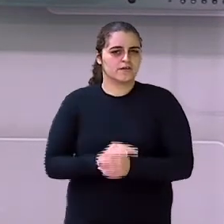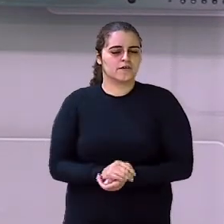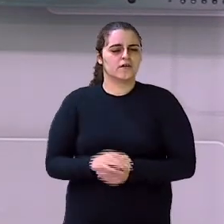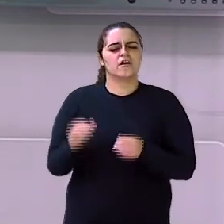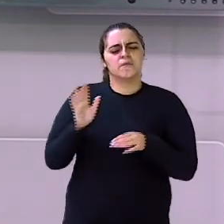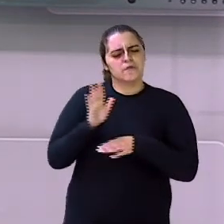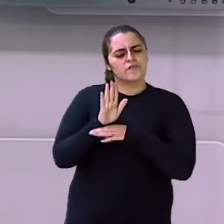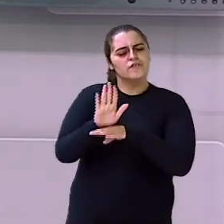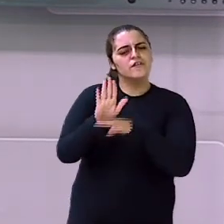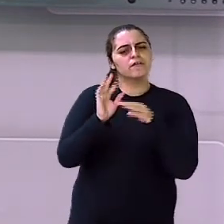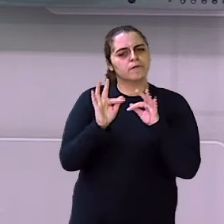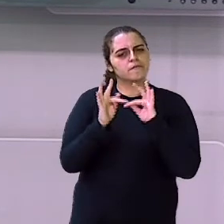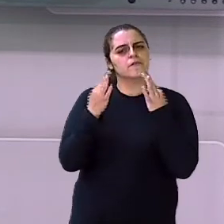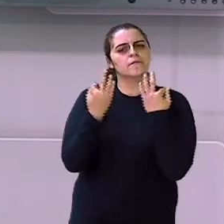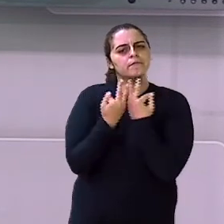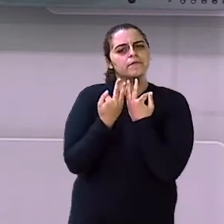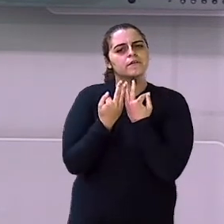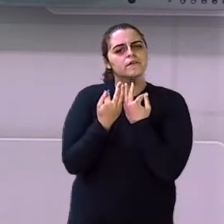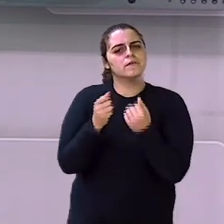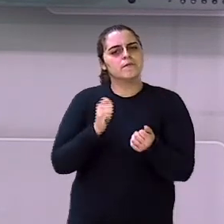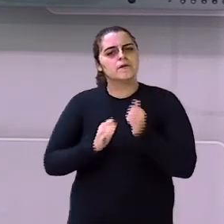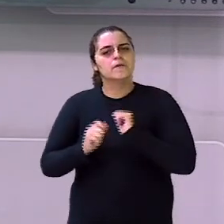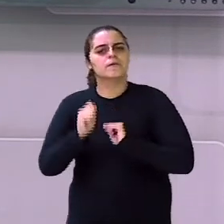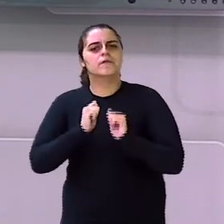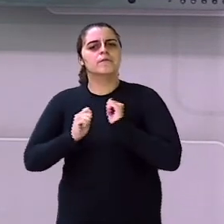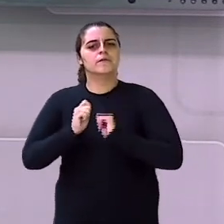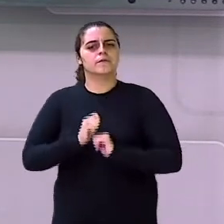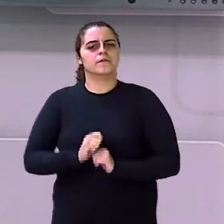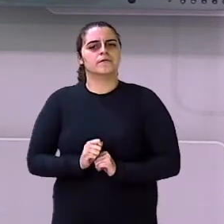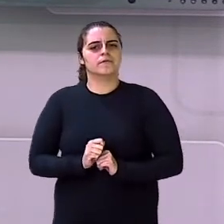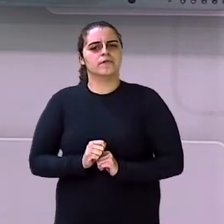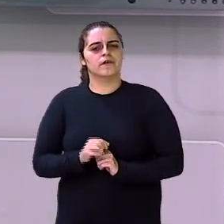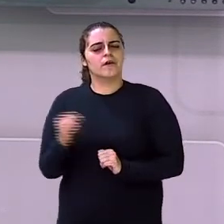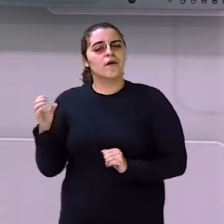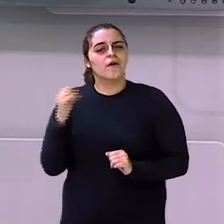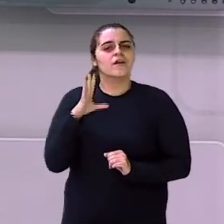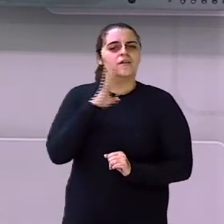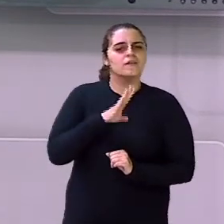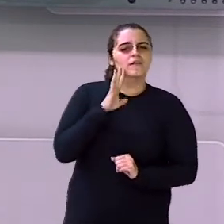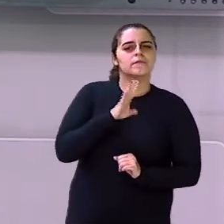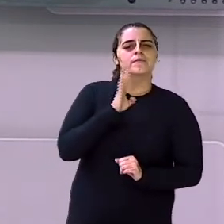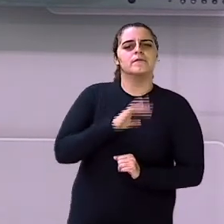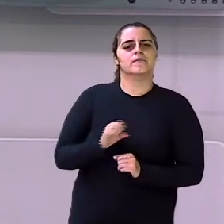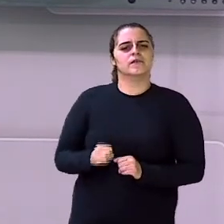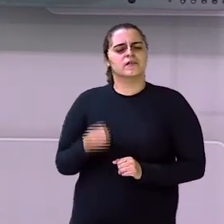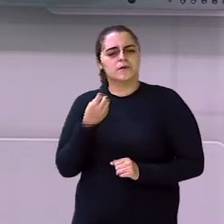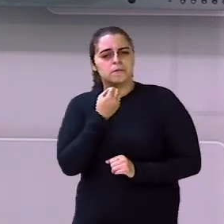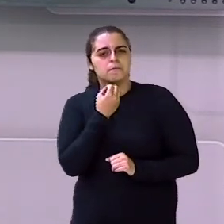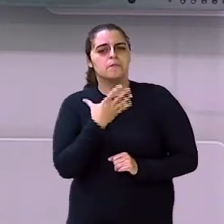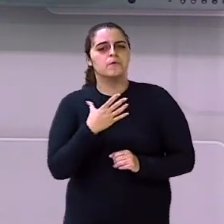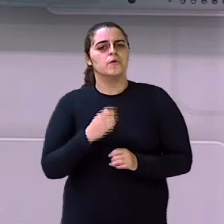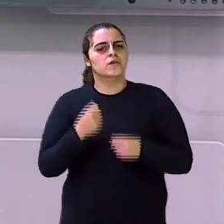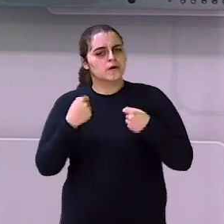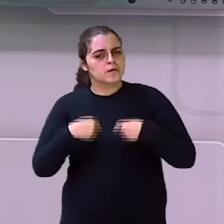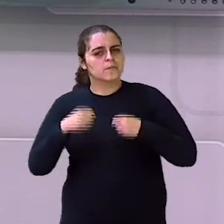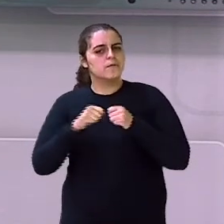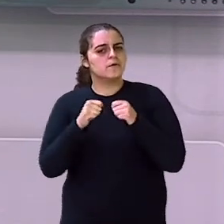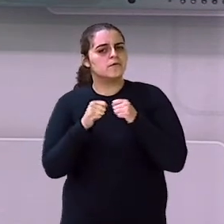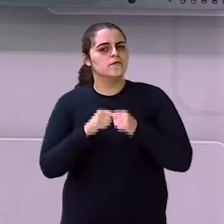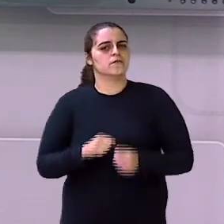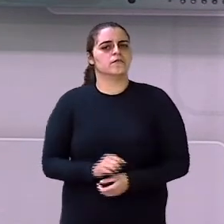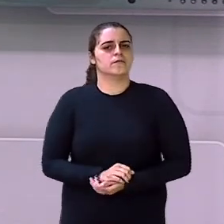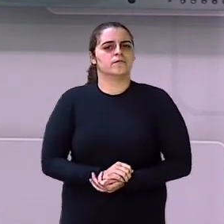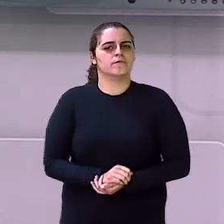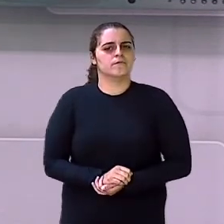Desempregada A fazer aquele sabão E ter uma renda Em casa Olha quanta atitude Positiva Você pode fazer Com uma atitude